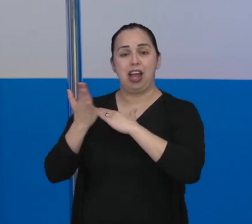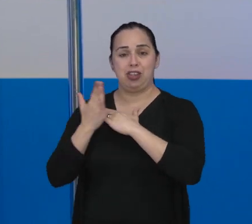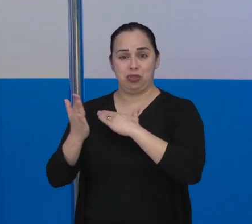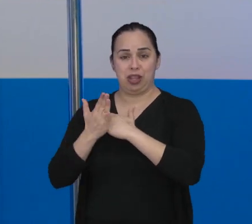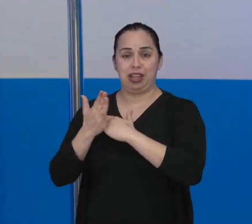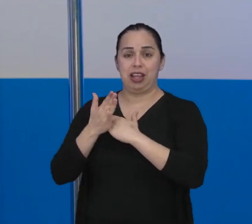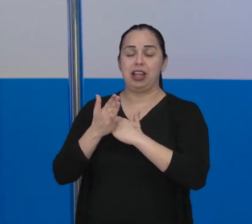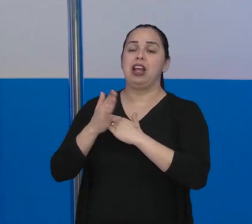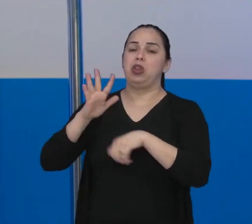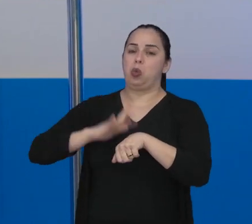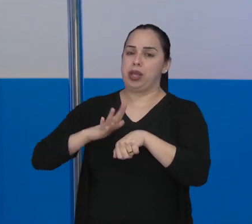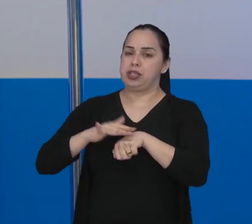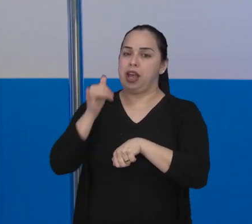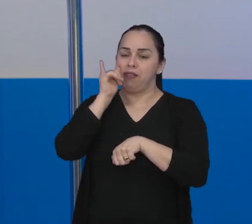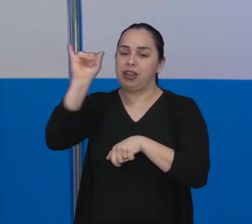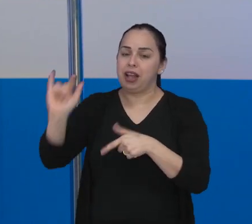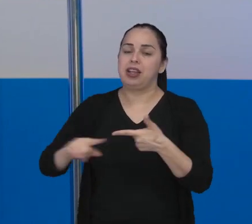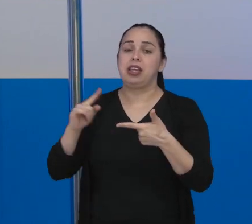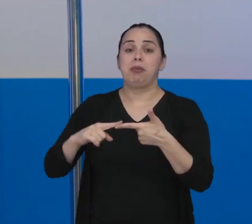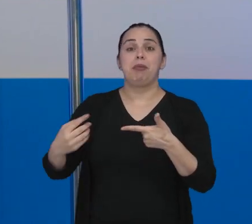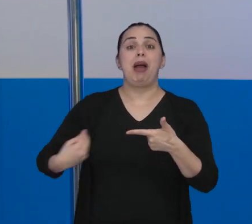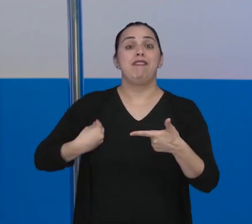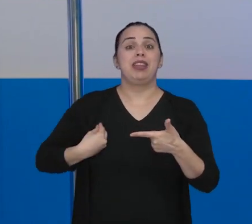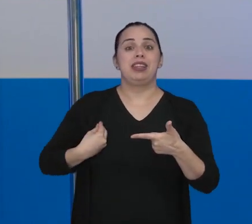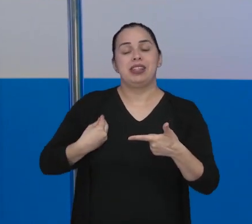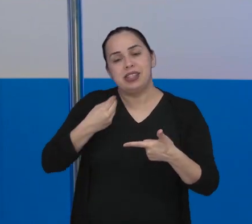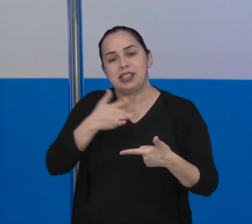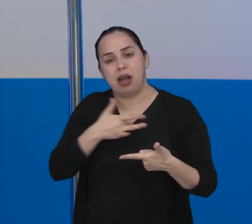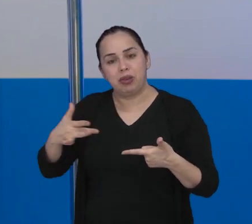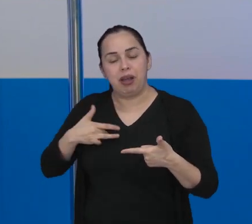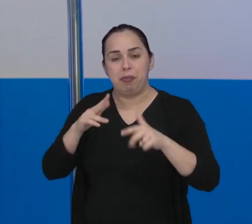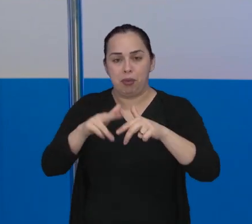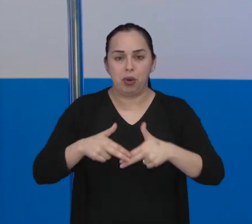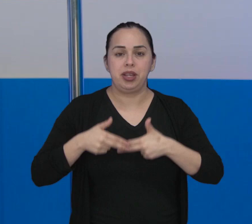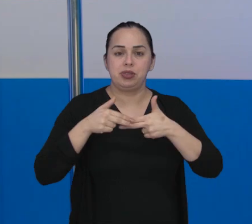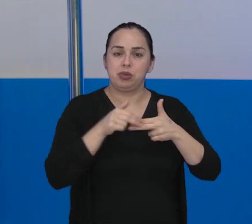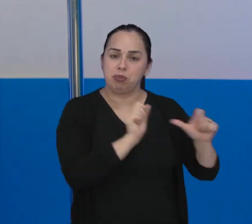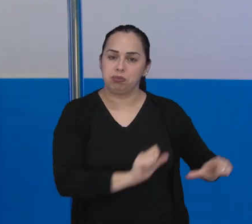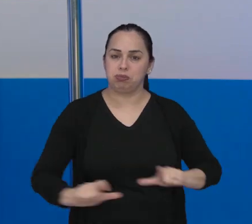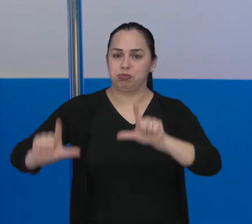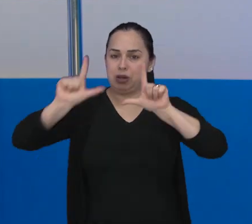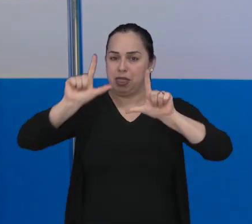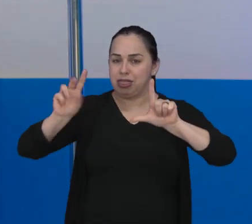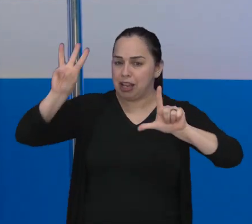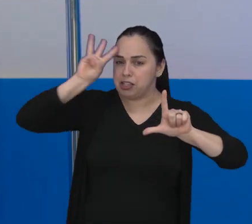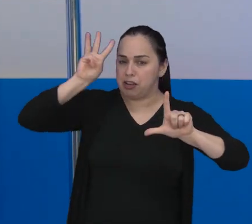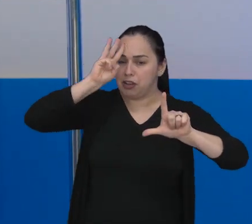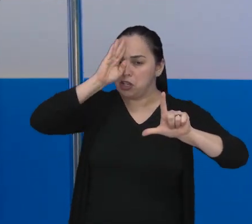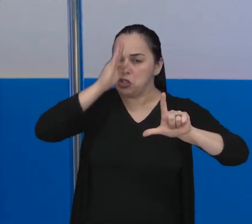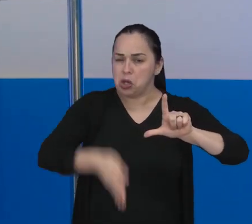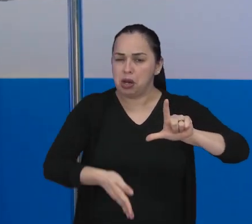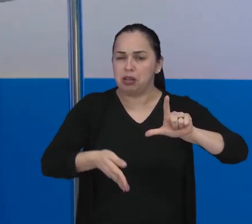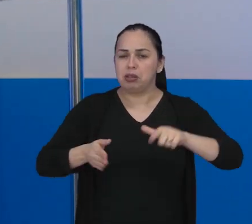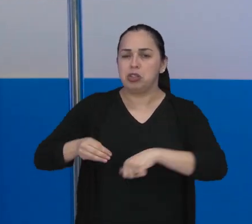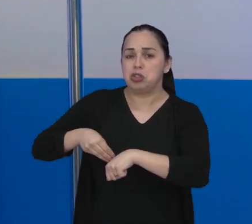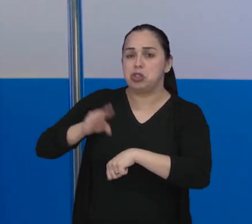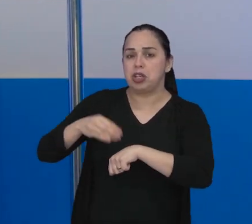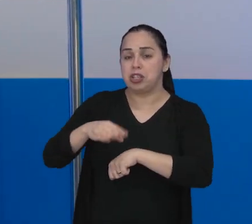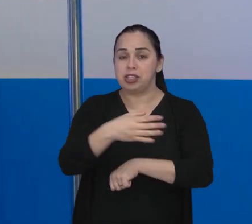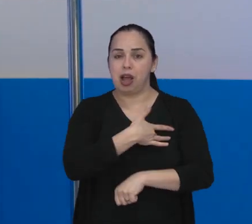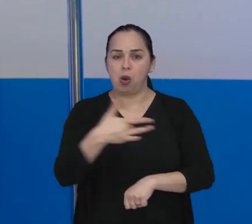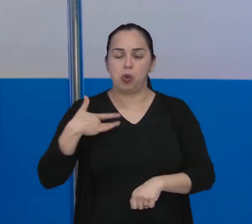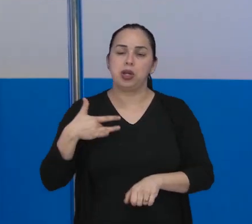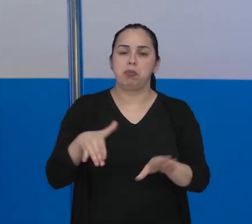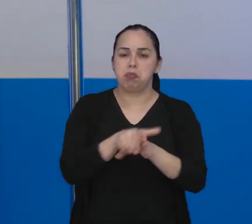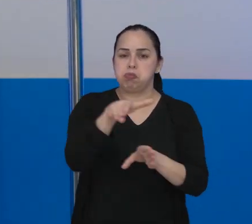também ajudam e muito a prevenir doenças e ter uma vida mais saudável. E esse é o objetivo do nosso quadro de toda terça-feira, nossa pílula de